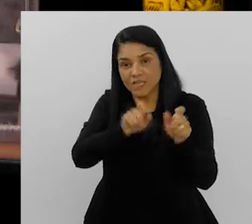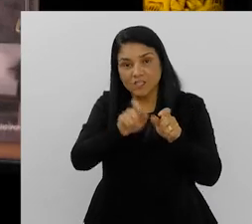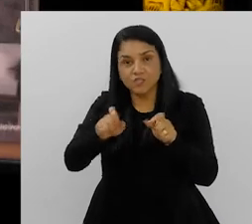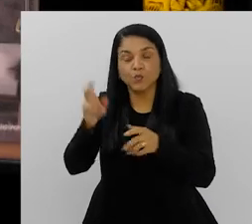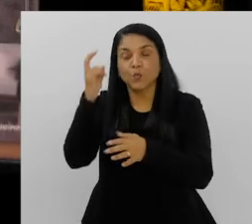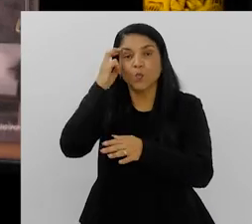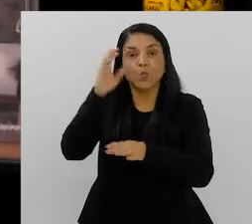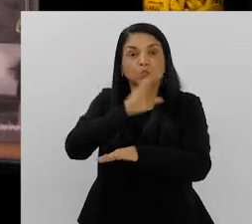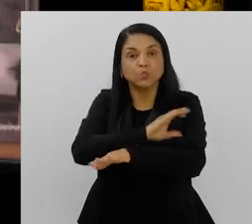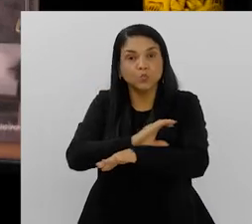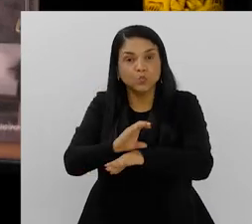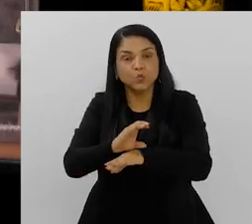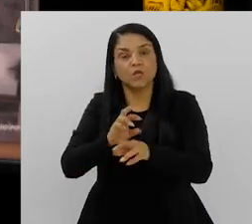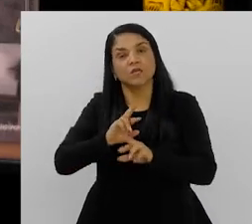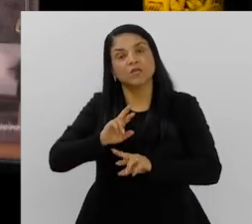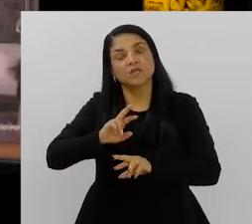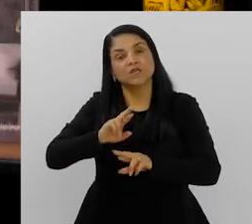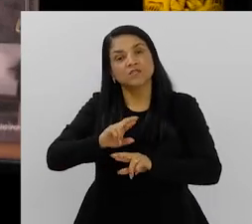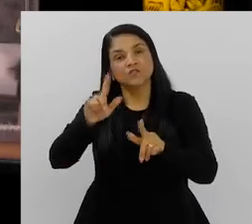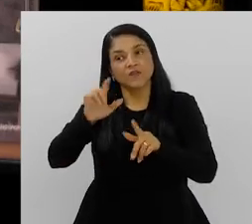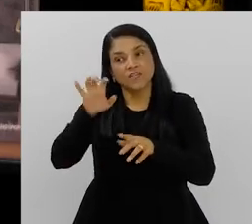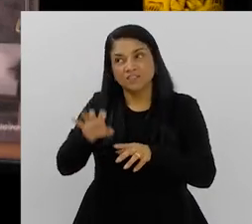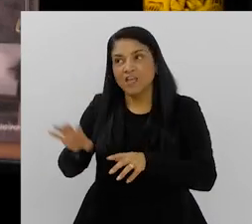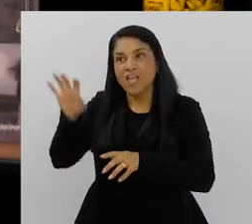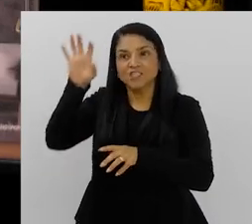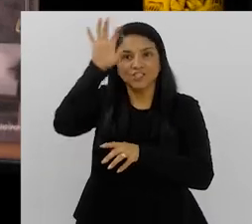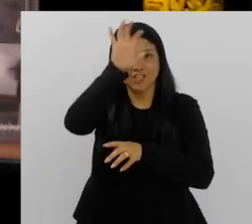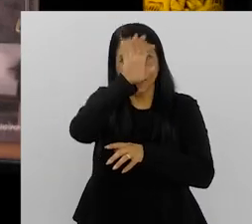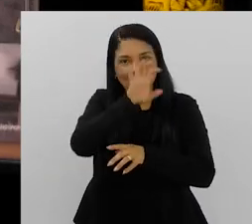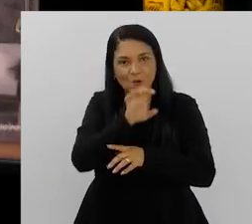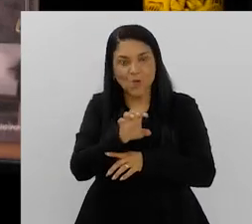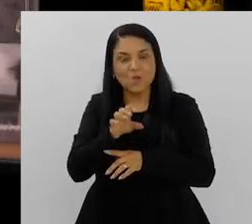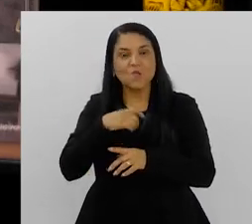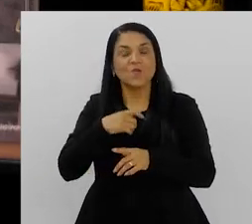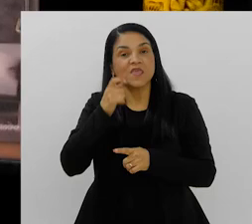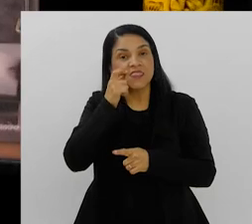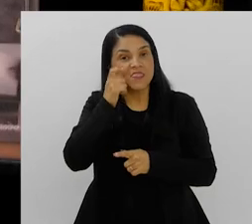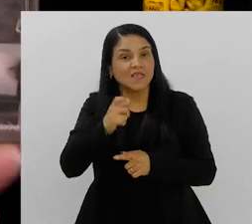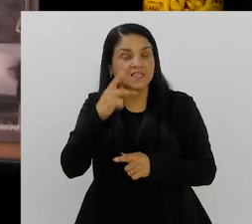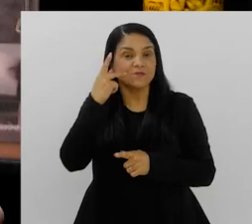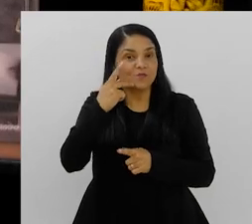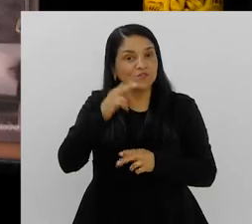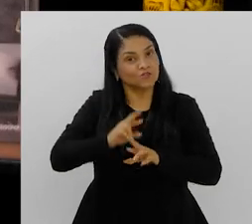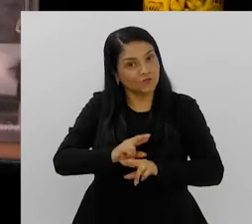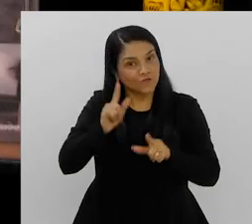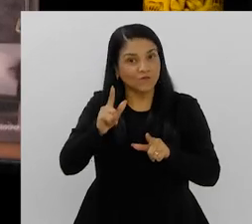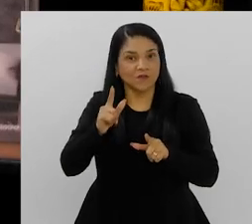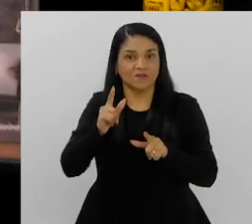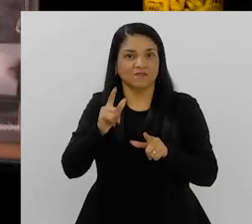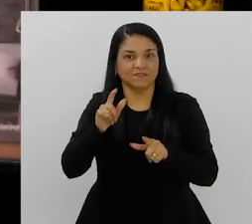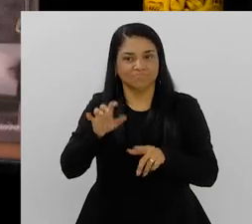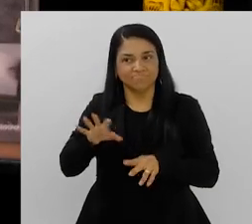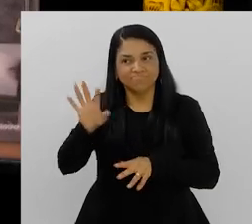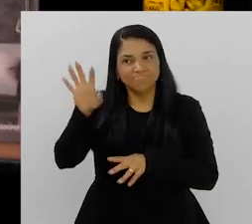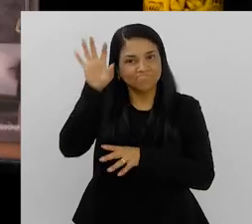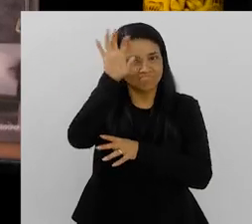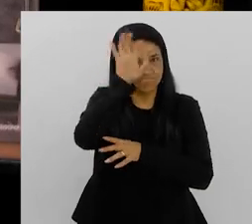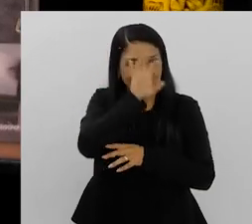Pelas diferentes culturas, pelas diferentes regionalizações, pelos diferentes interesses políticos, inclusive.